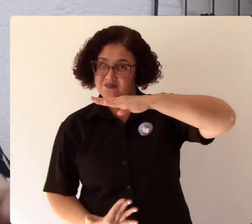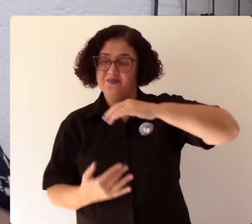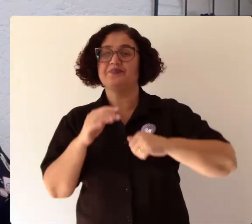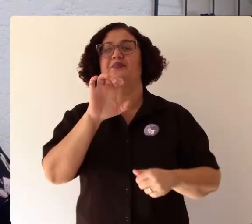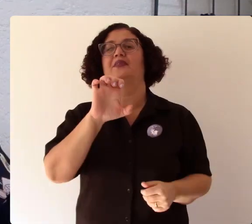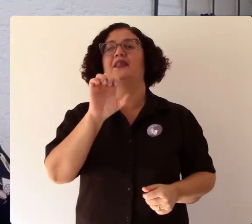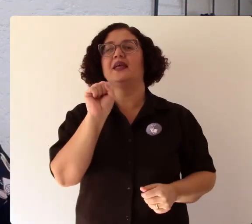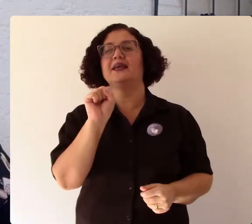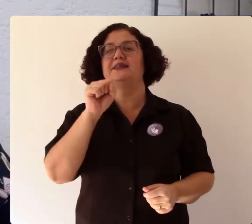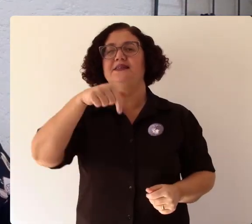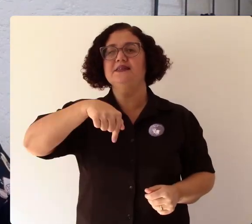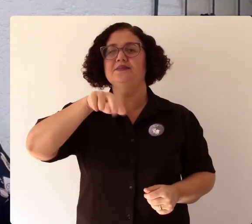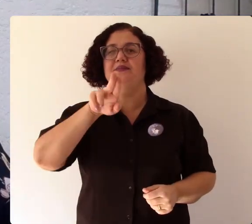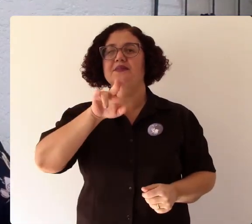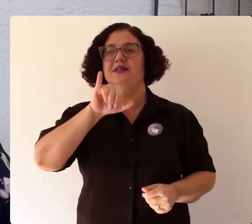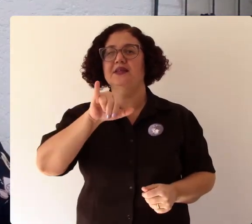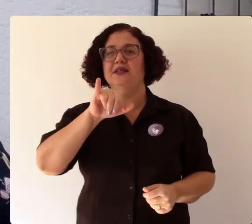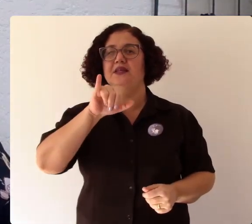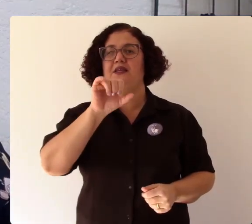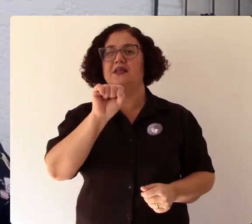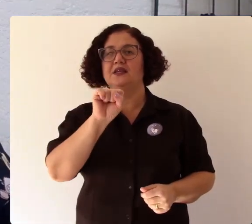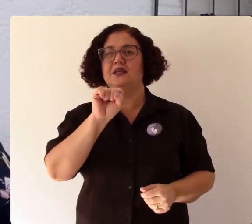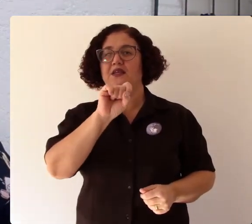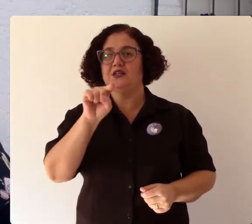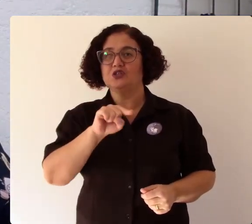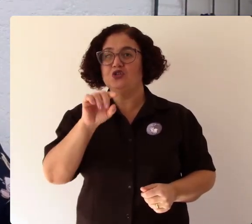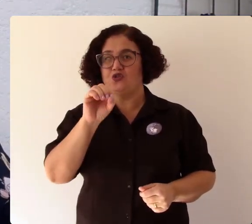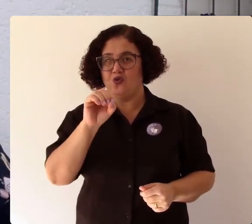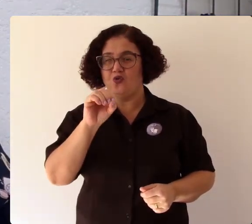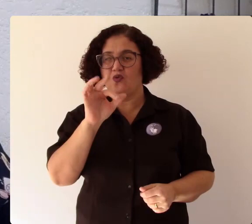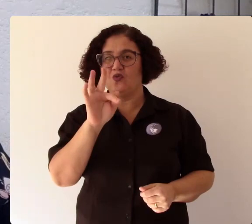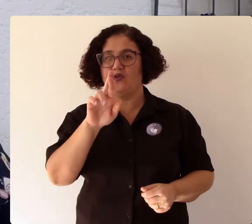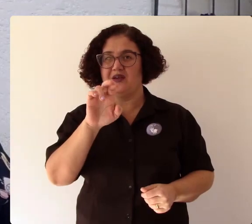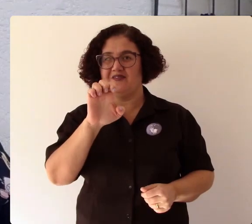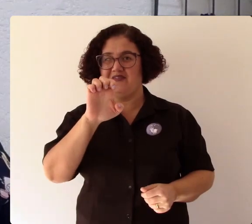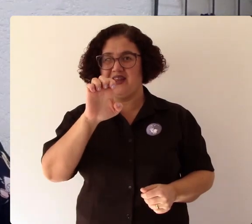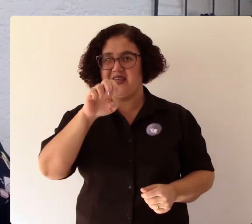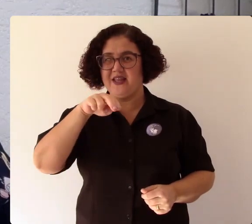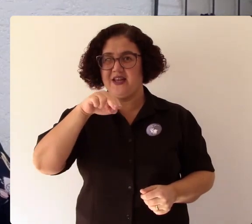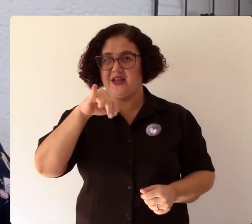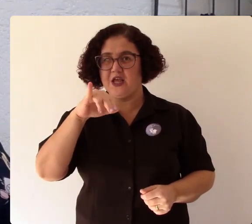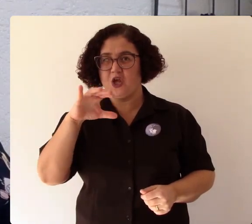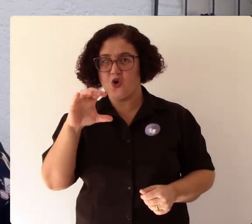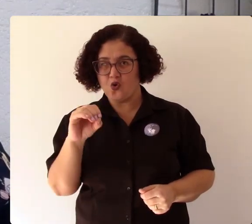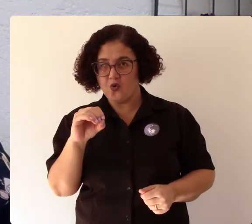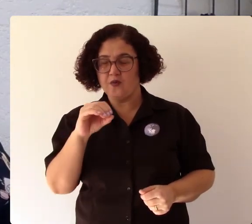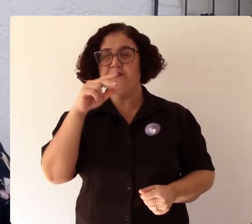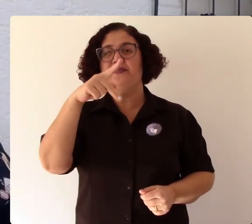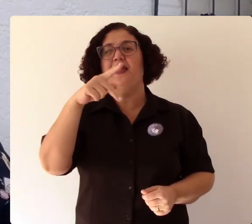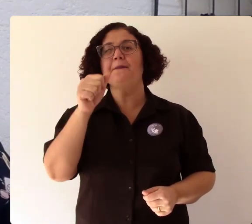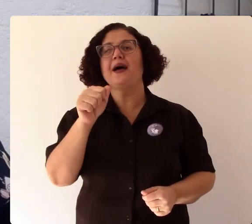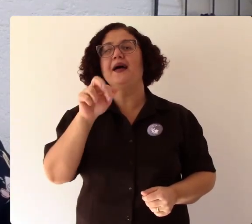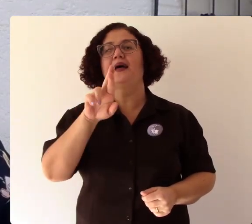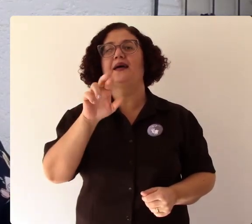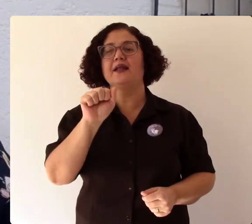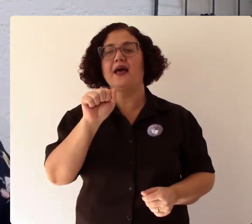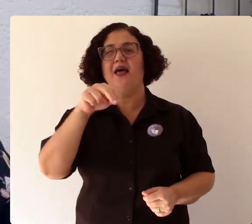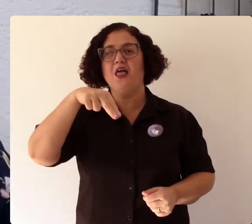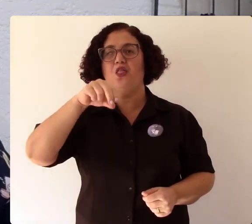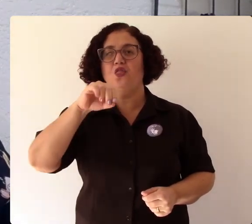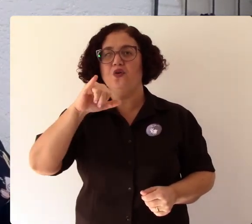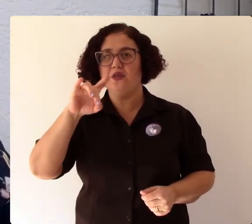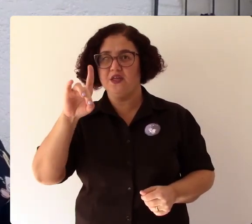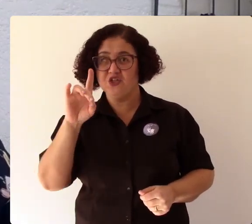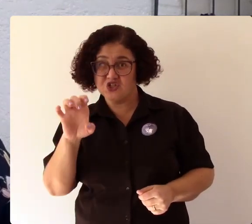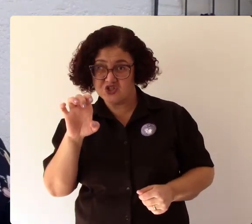havia ali uma capacidade de traduzir os seus desconhecidos, as suas